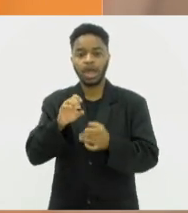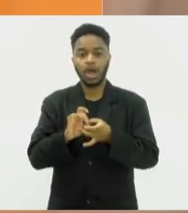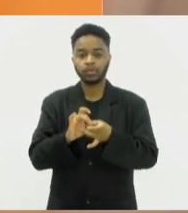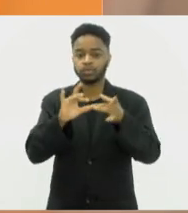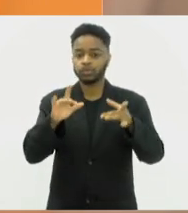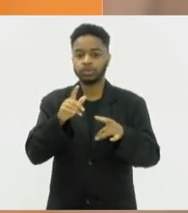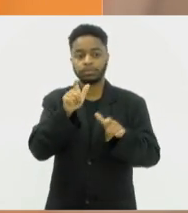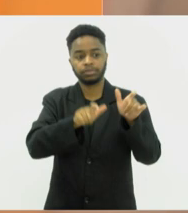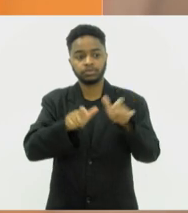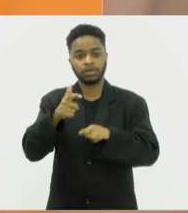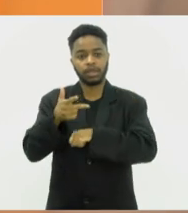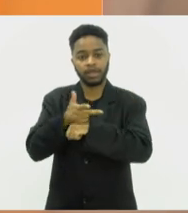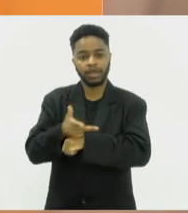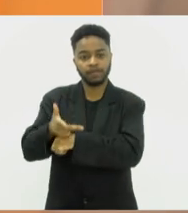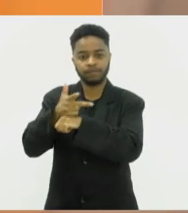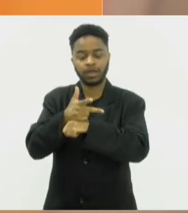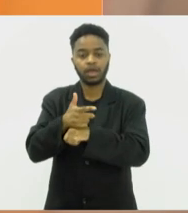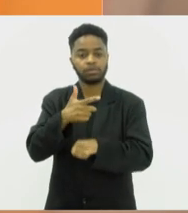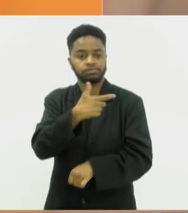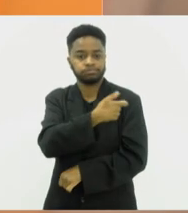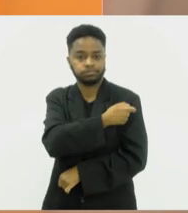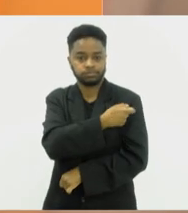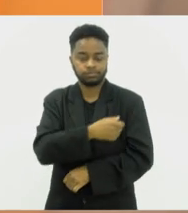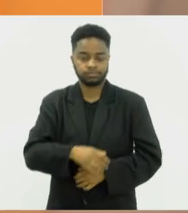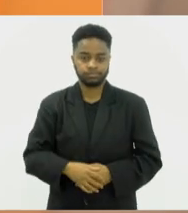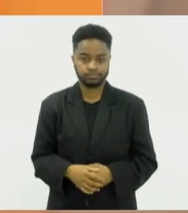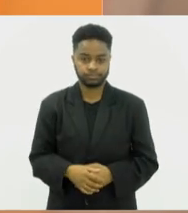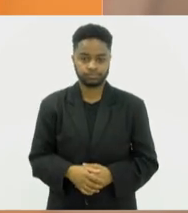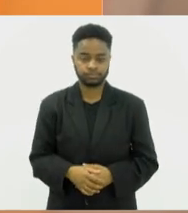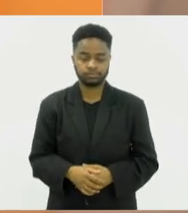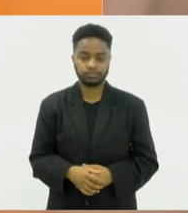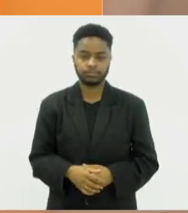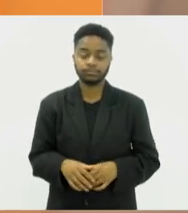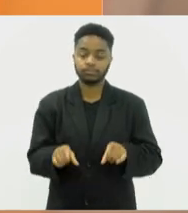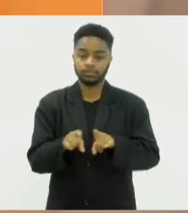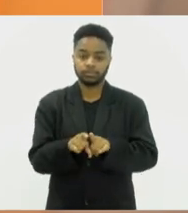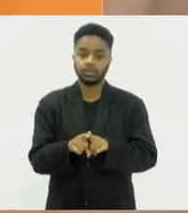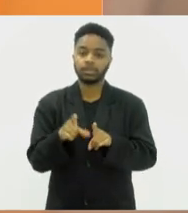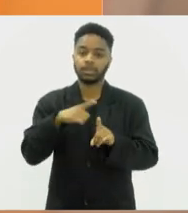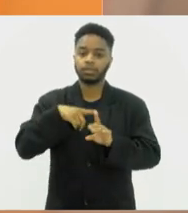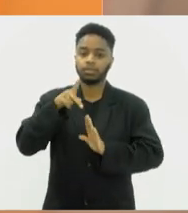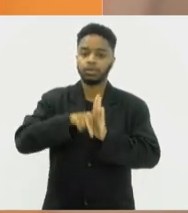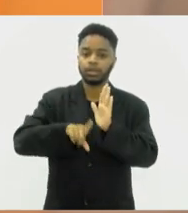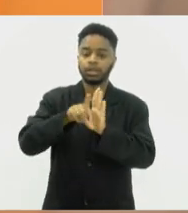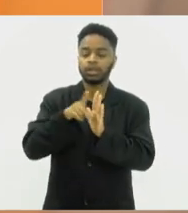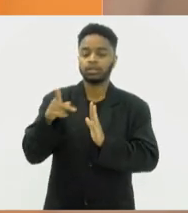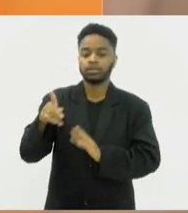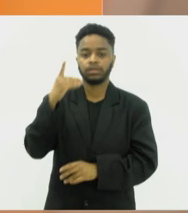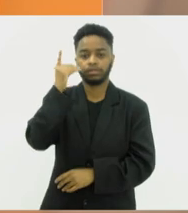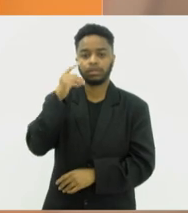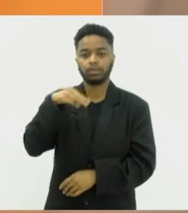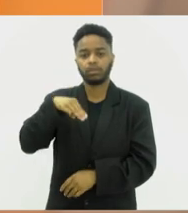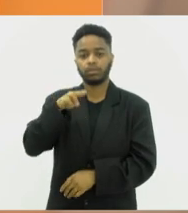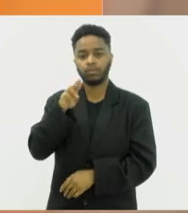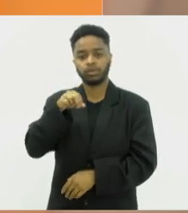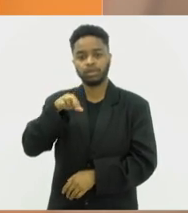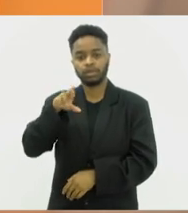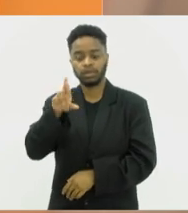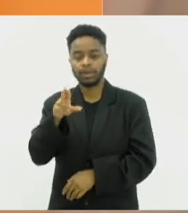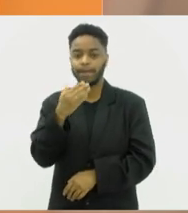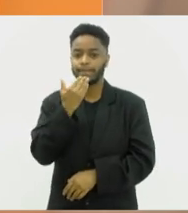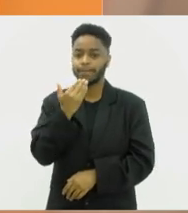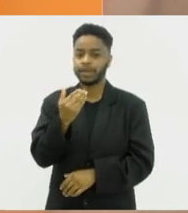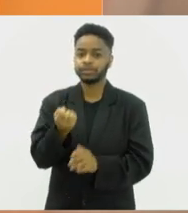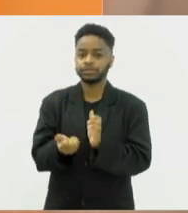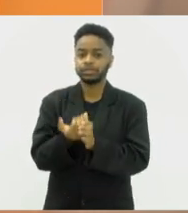ou uma foto durante a vacinação. Também será votado o projeto do deputado Munir Neto, que pede a implantação